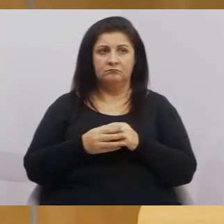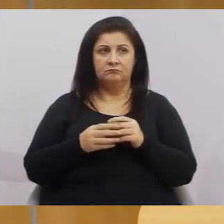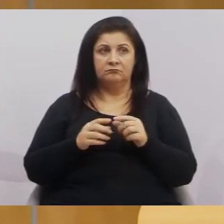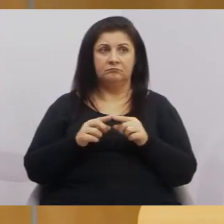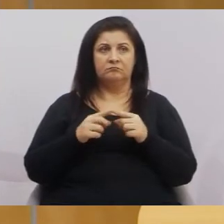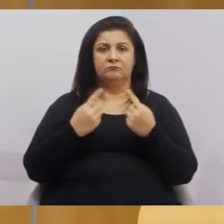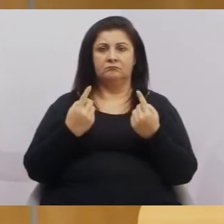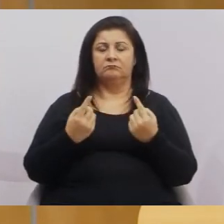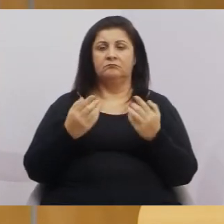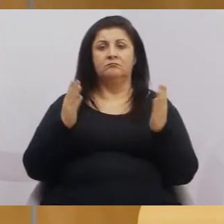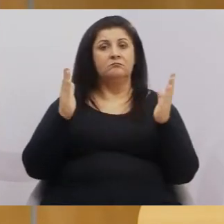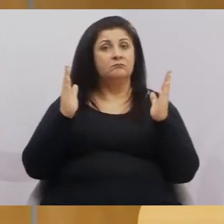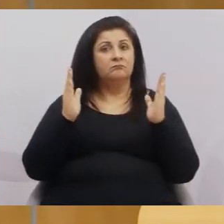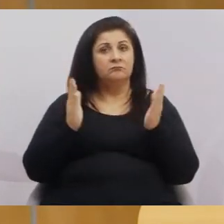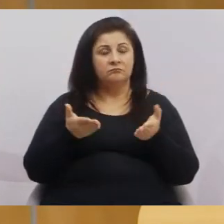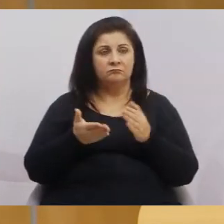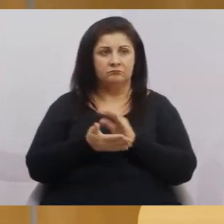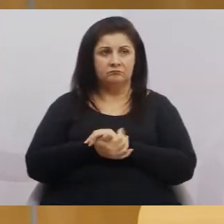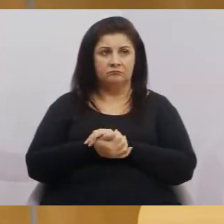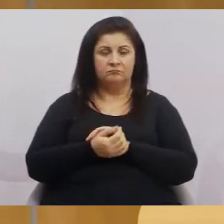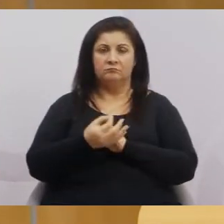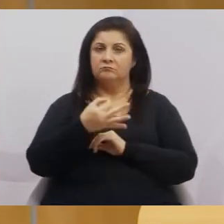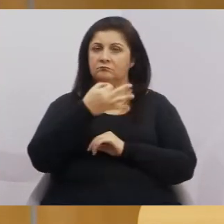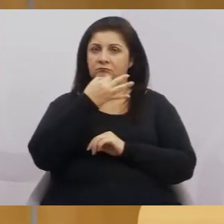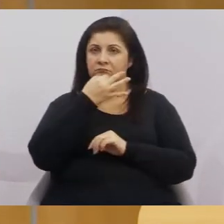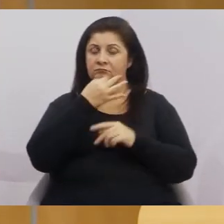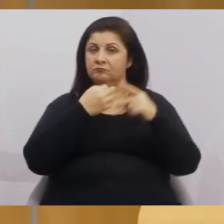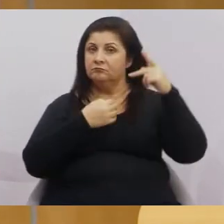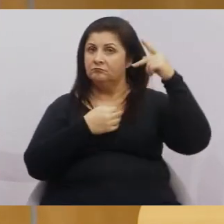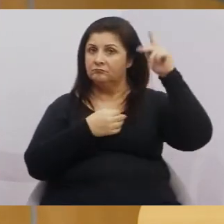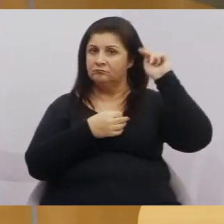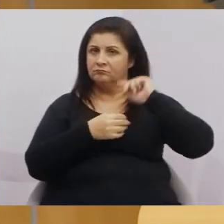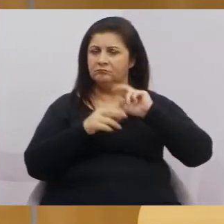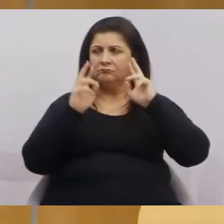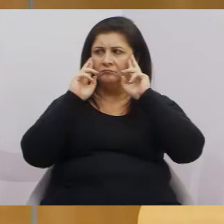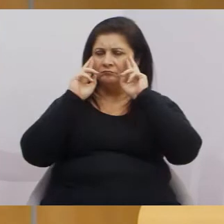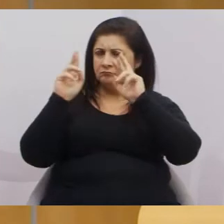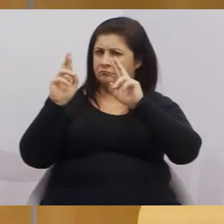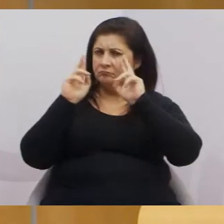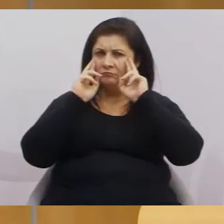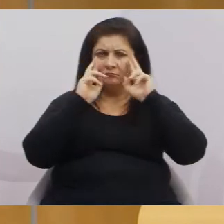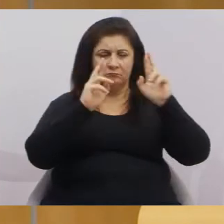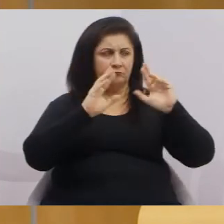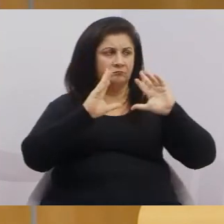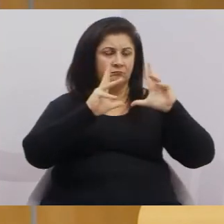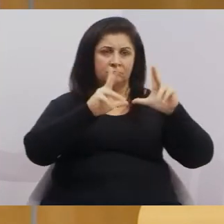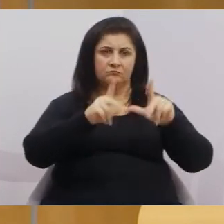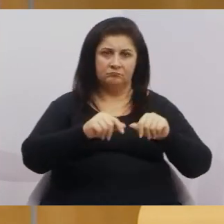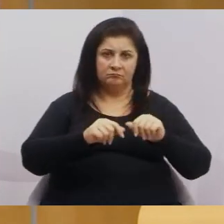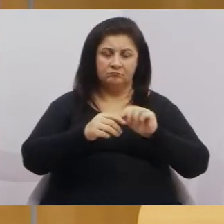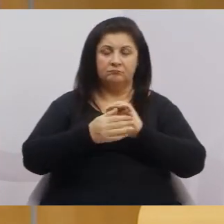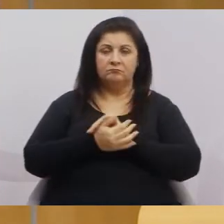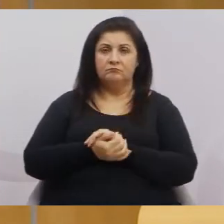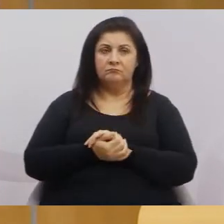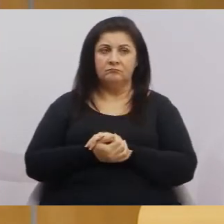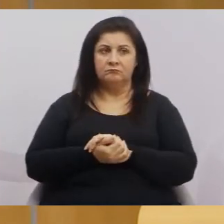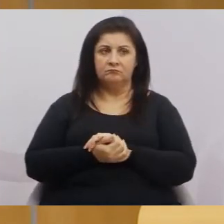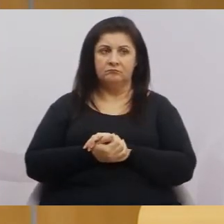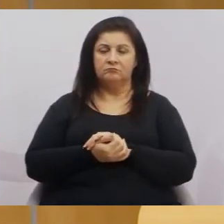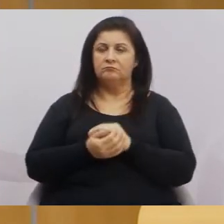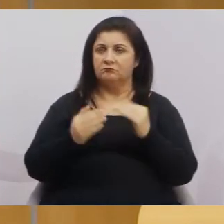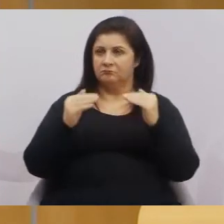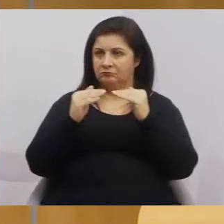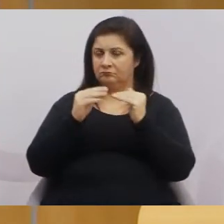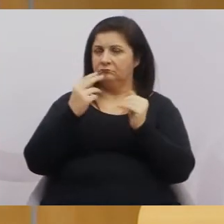extremo como eu estou colocando. Então, no meu ponto de vista e respeito todas as opiniões aqui, isso que é a democracia, né, vereador Valmir?